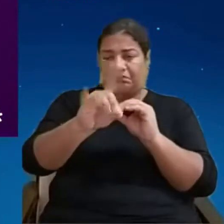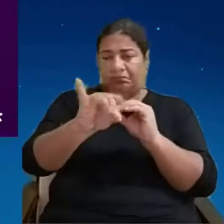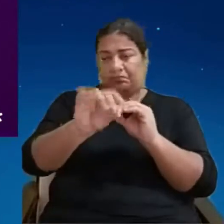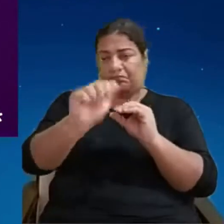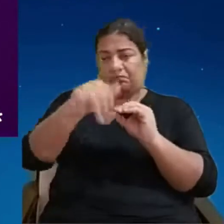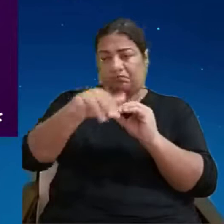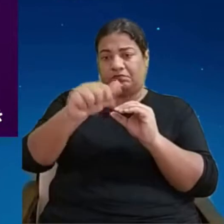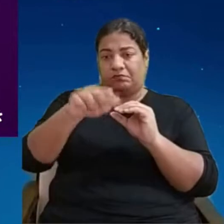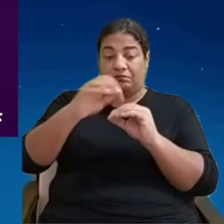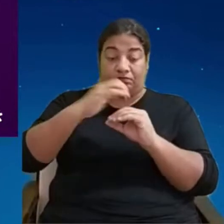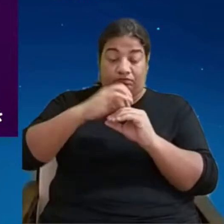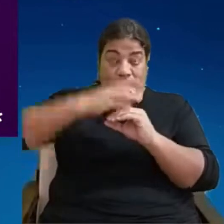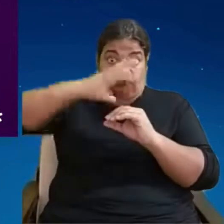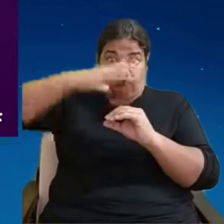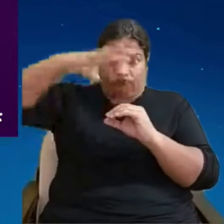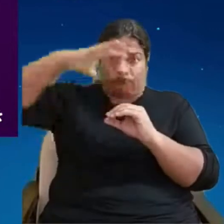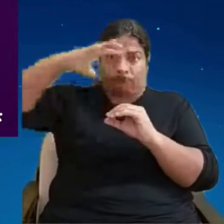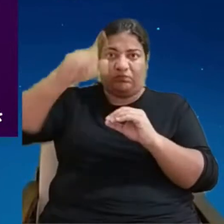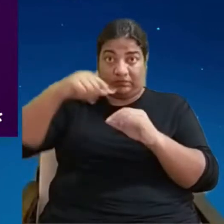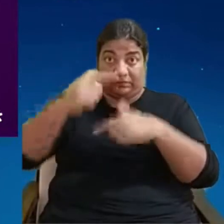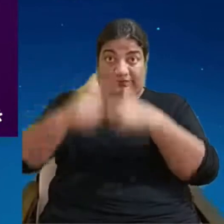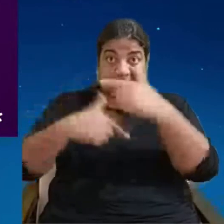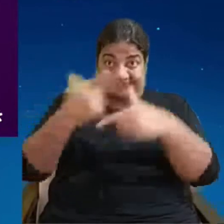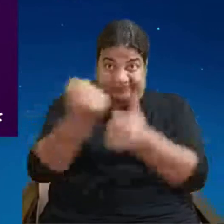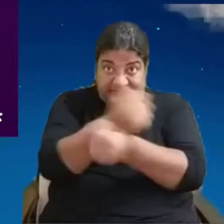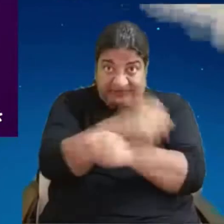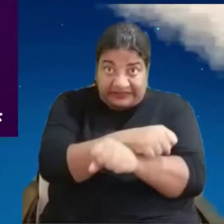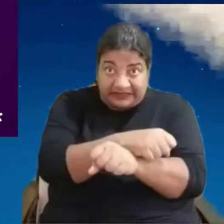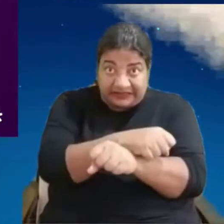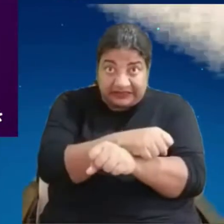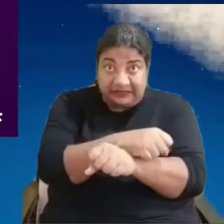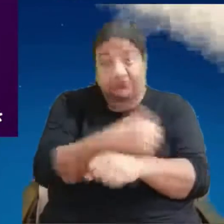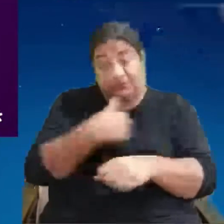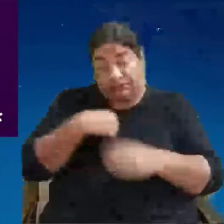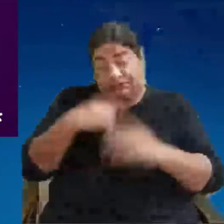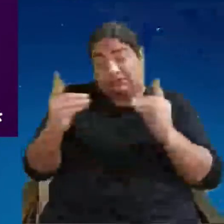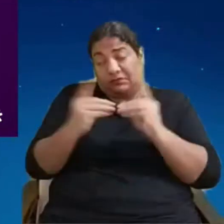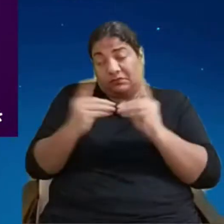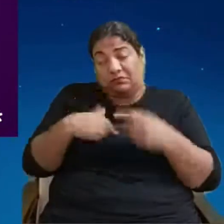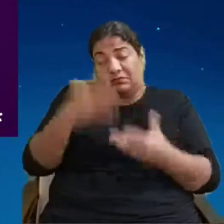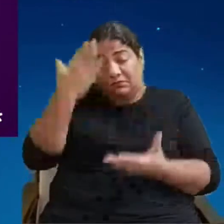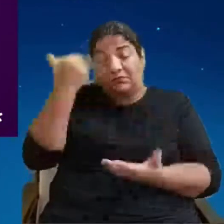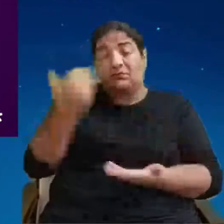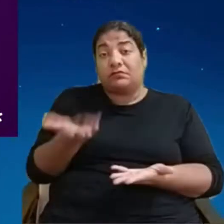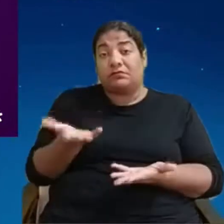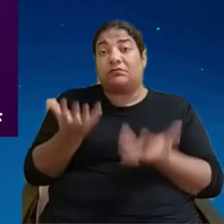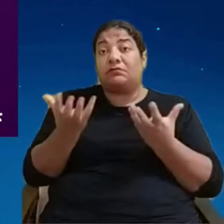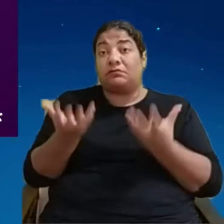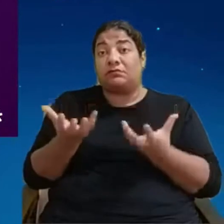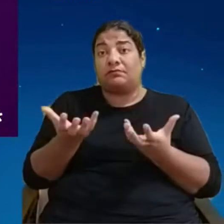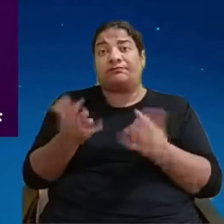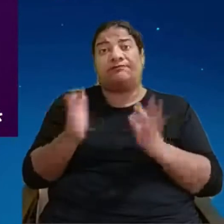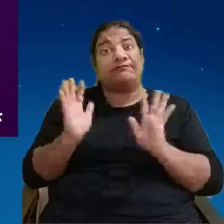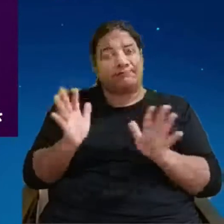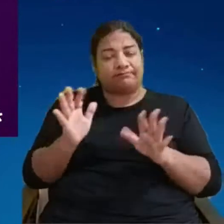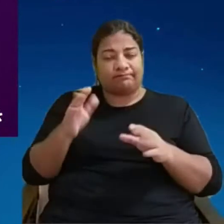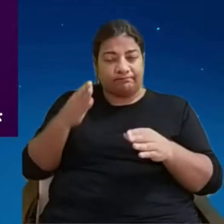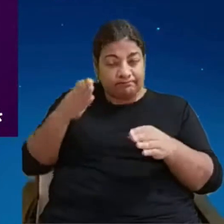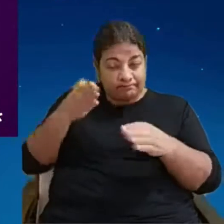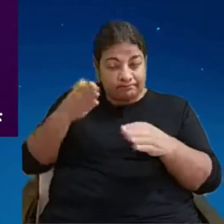Eu, como comprador, gostaria de saber disso. Com o blockchain, você consegue mostrar para o seu cliente final